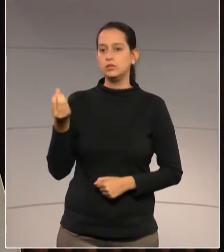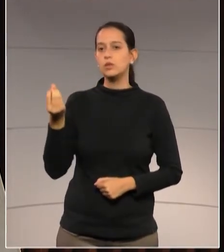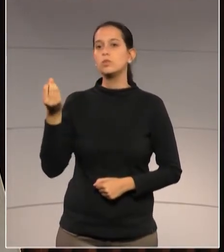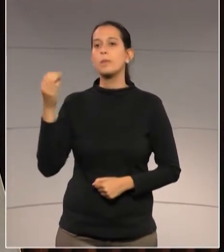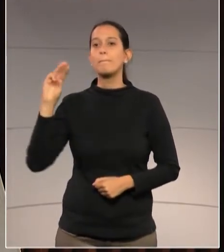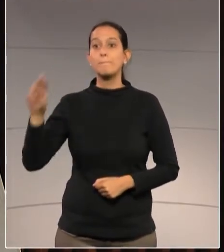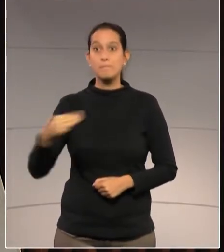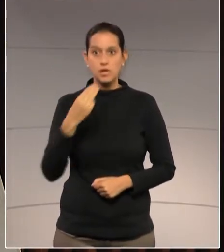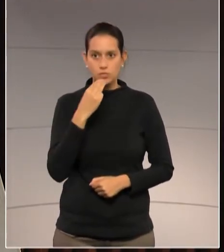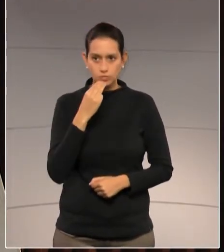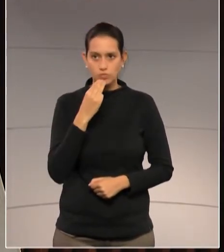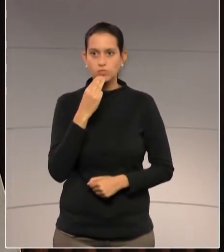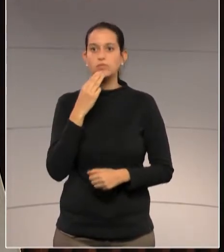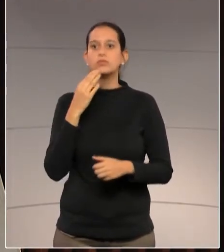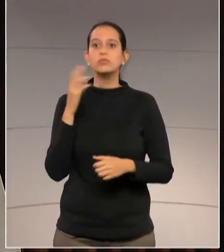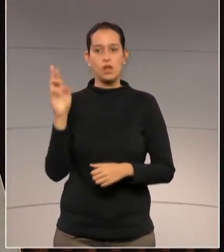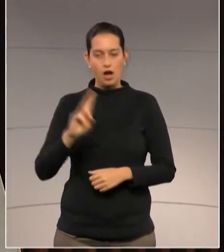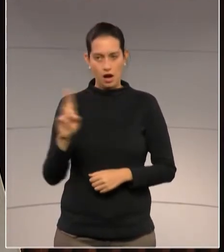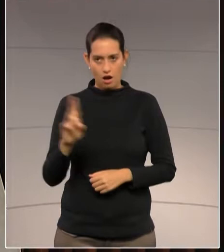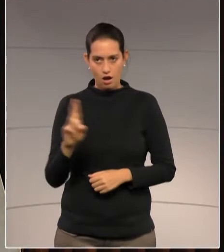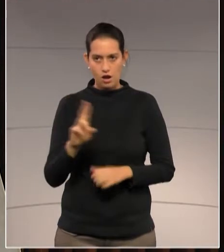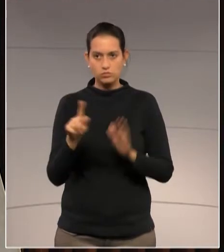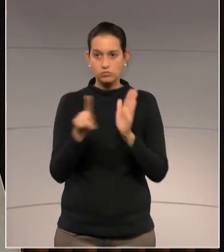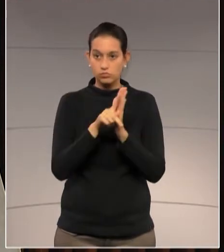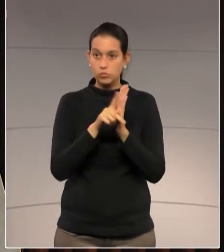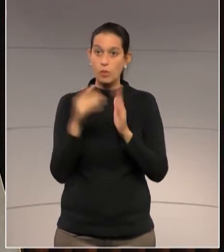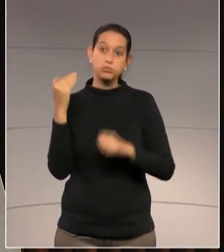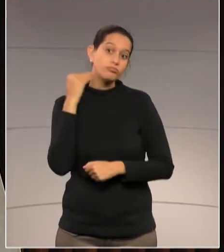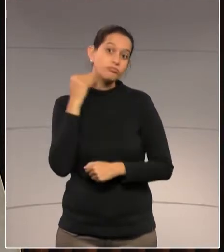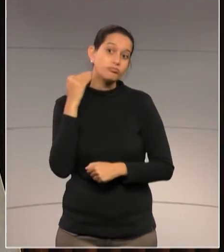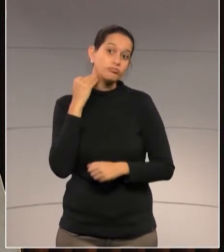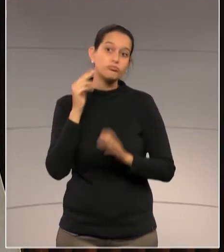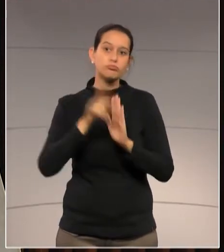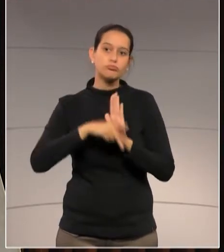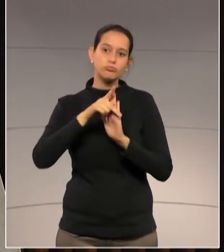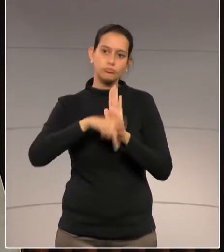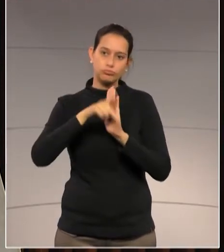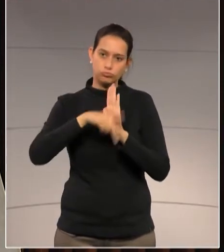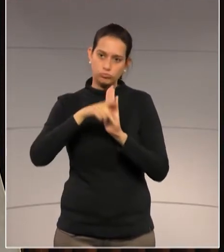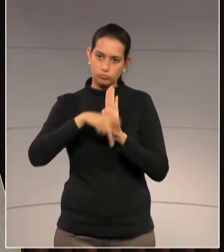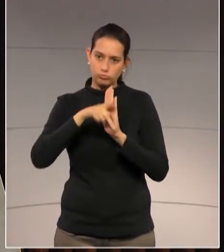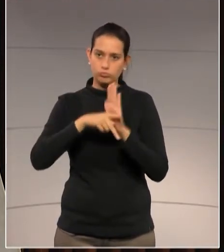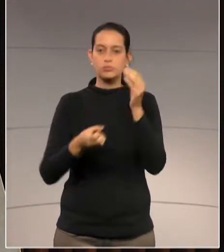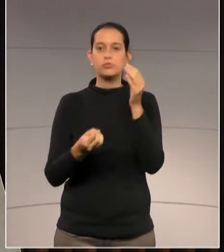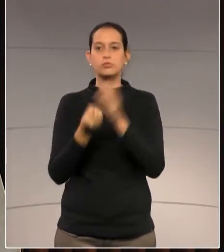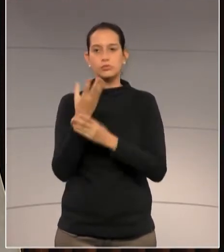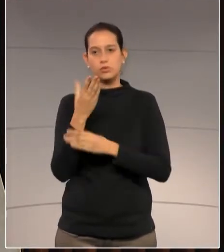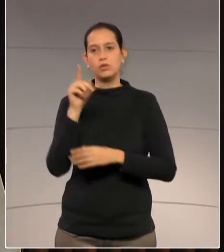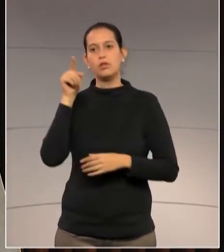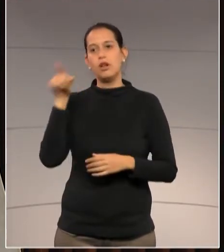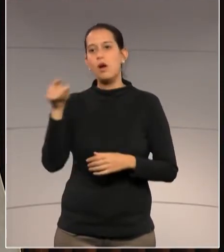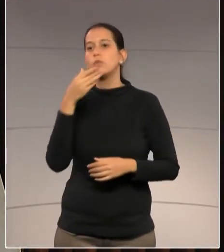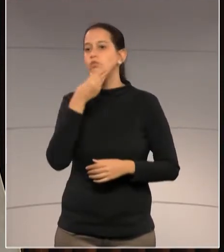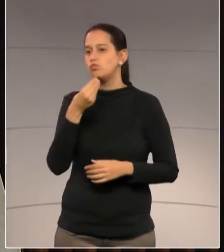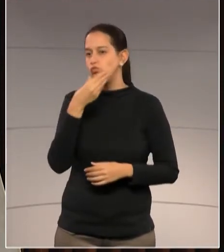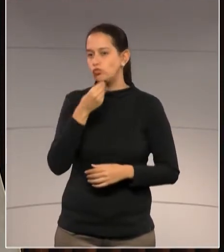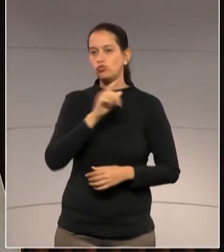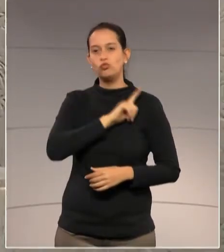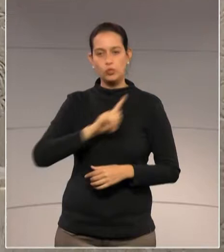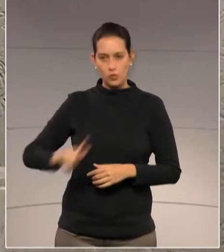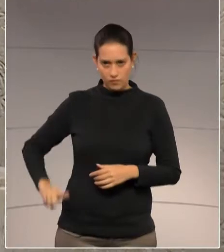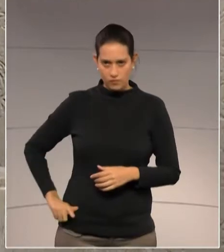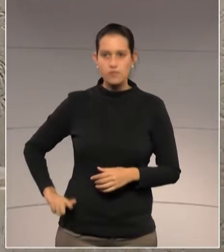capitaneado no banco de projetos, projeto criado pelo governador Ratinho Júnior. Ele chega em votação agora